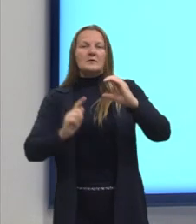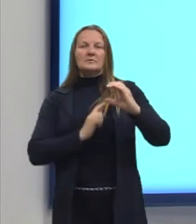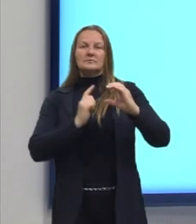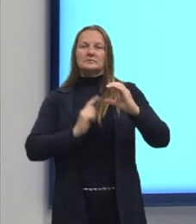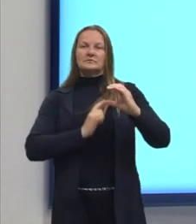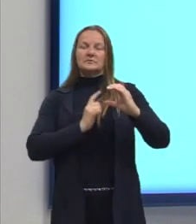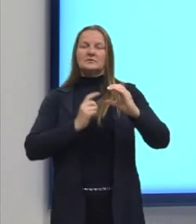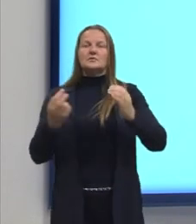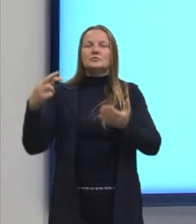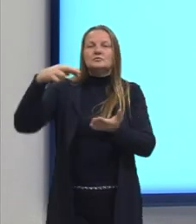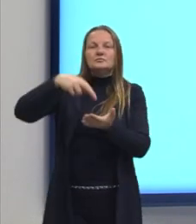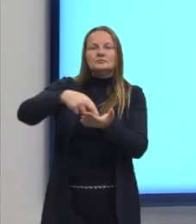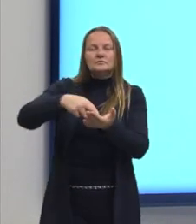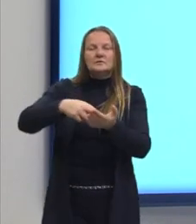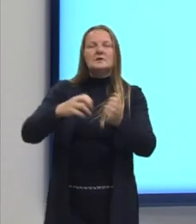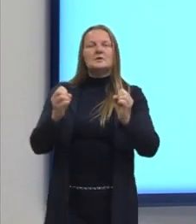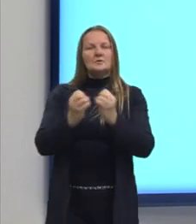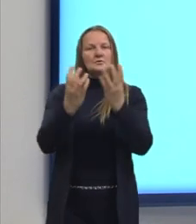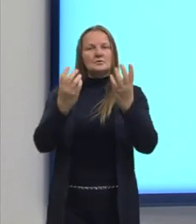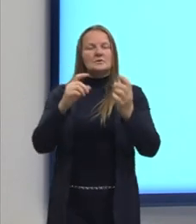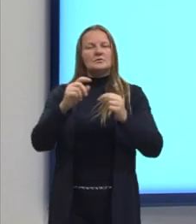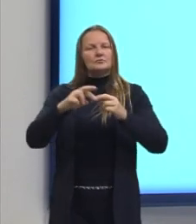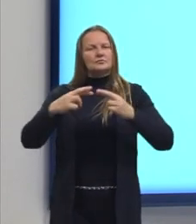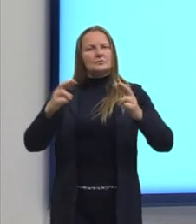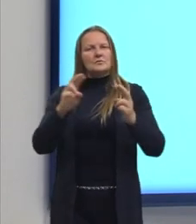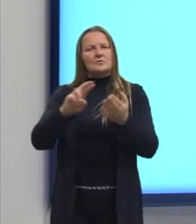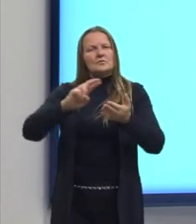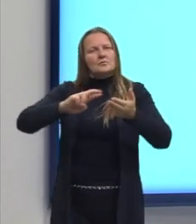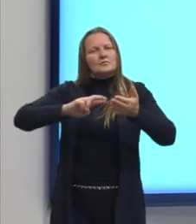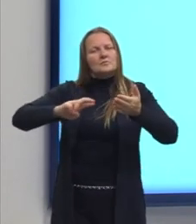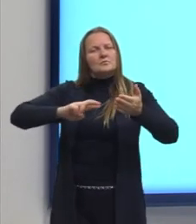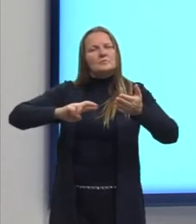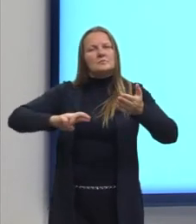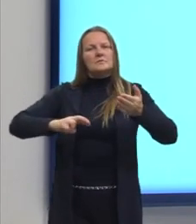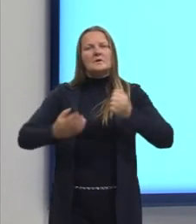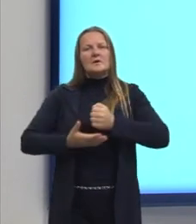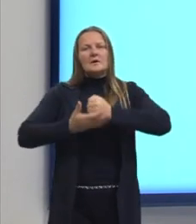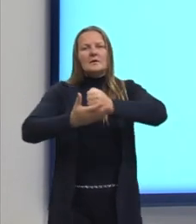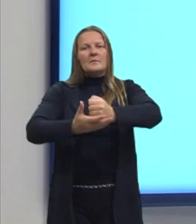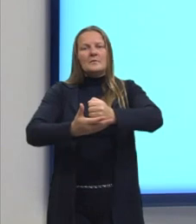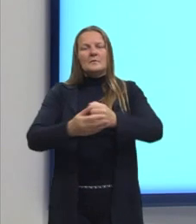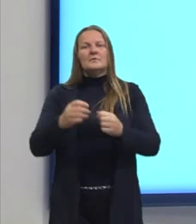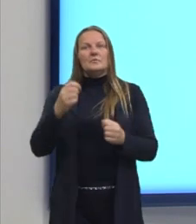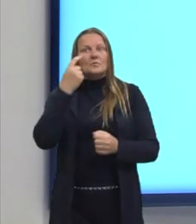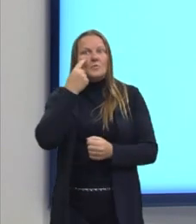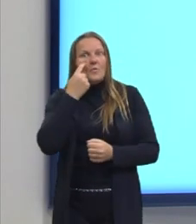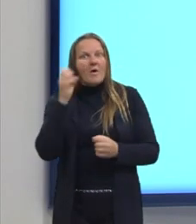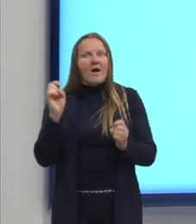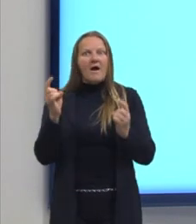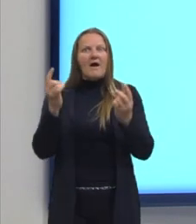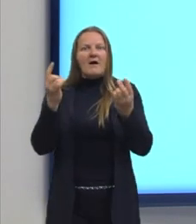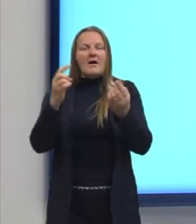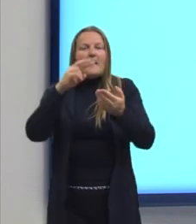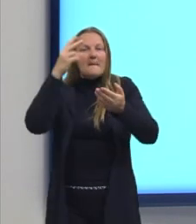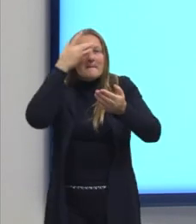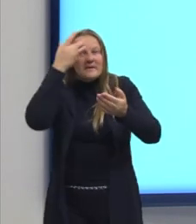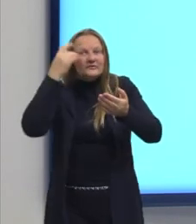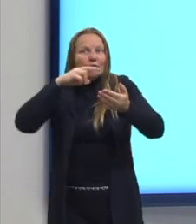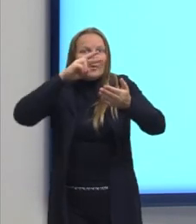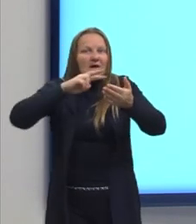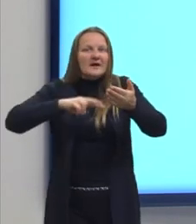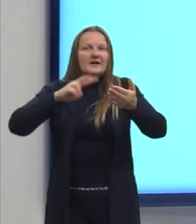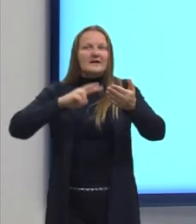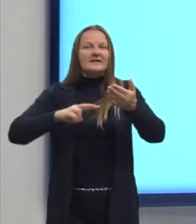atualiza os eventos apresentados na resenha, contribuindo para despertar o interesse do leitor pelo